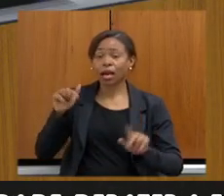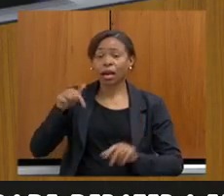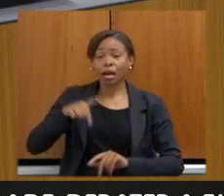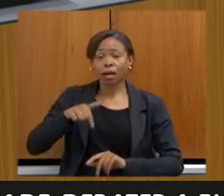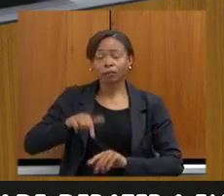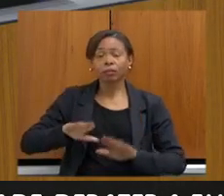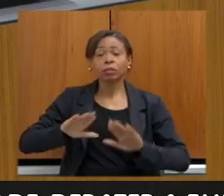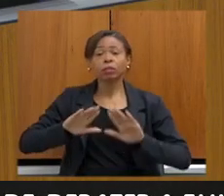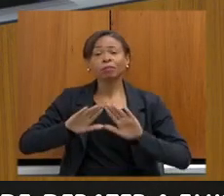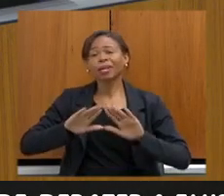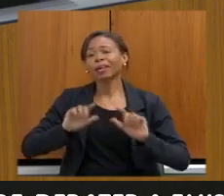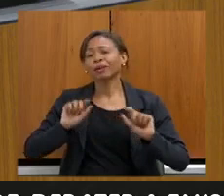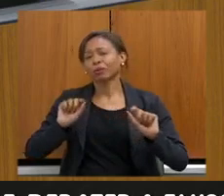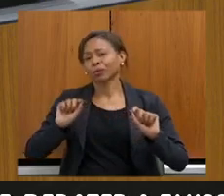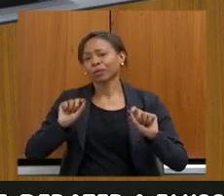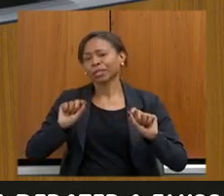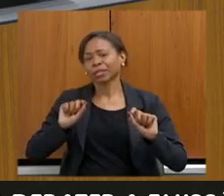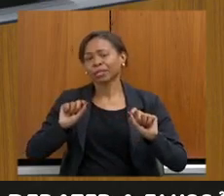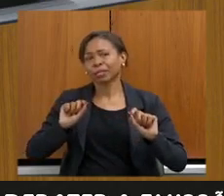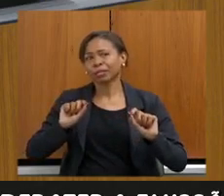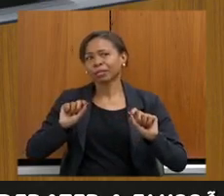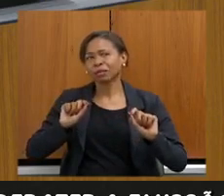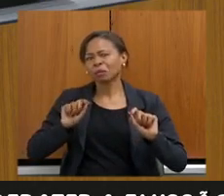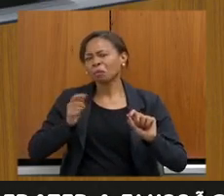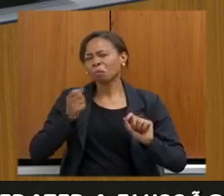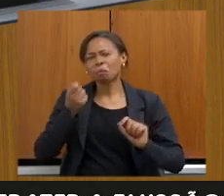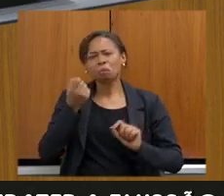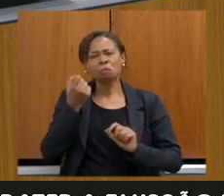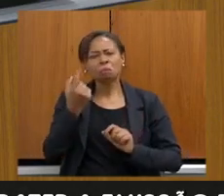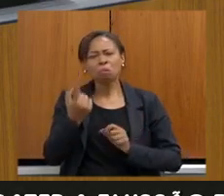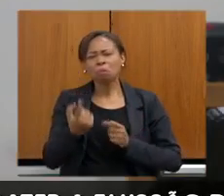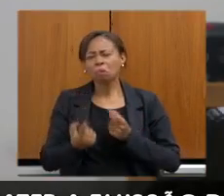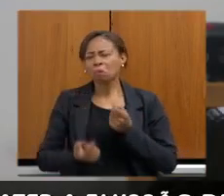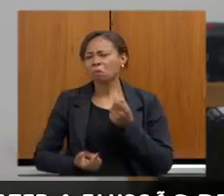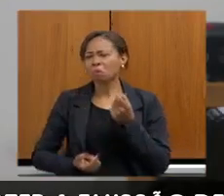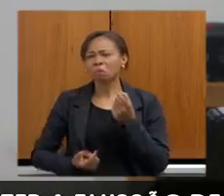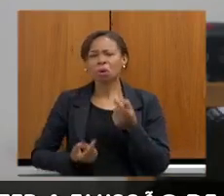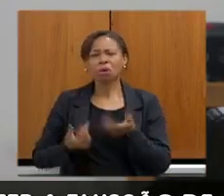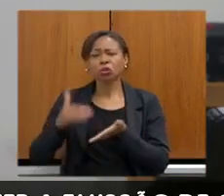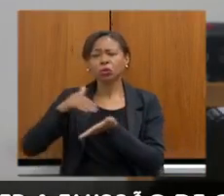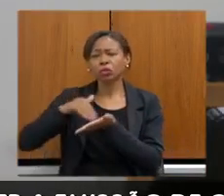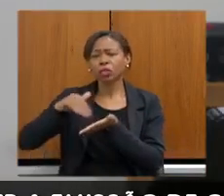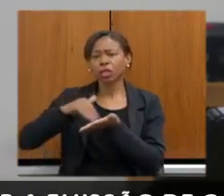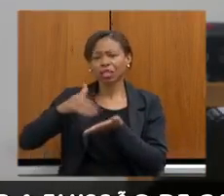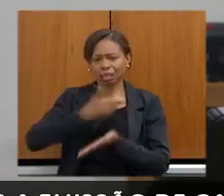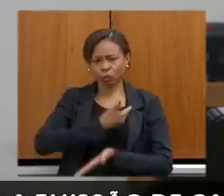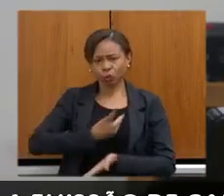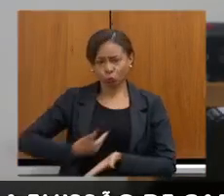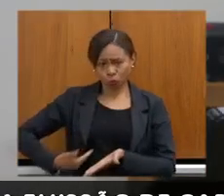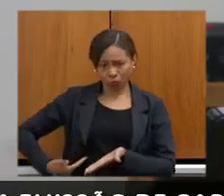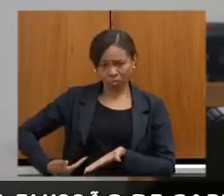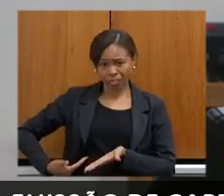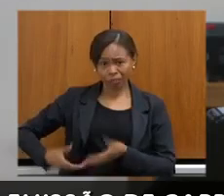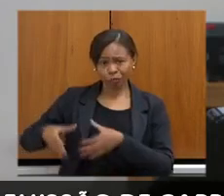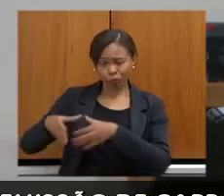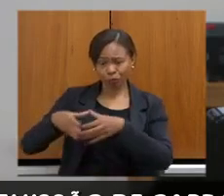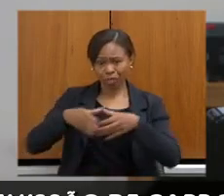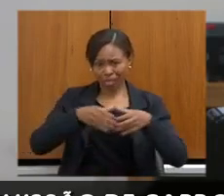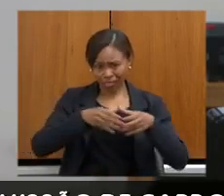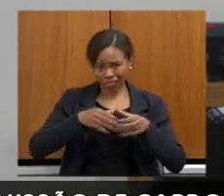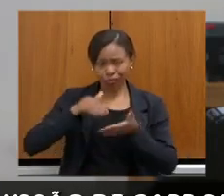aqui, eram raríssimas as vezes que os secretários de Estado das pastas